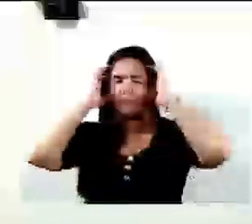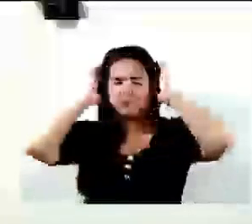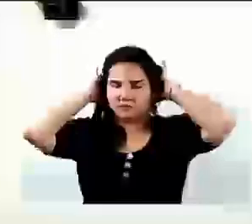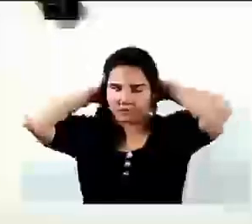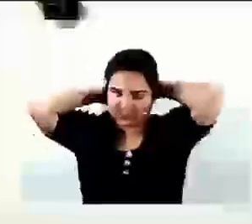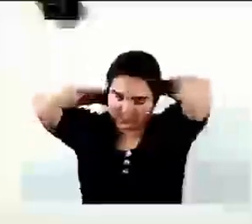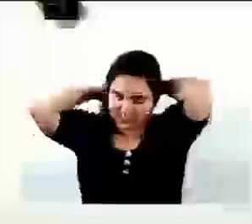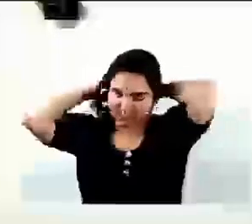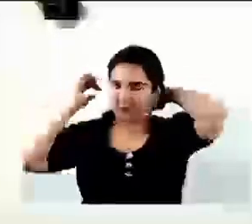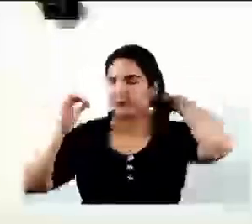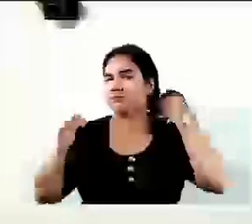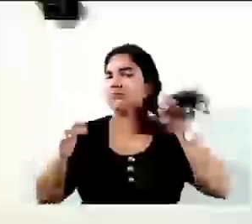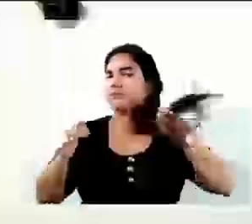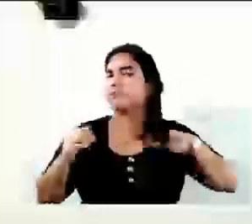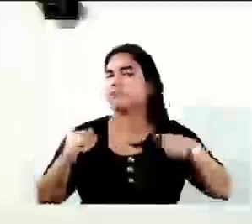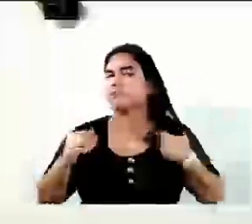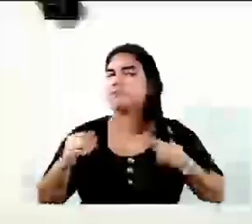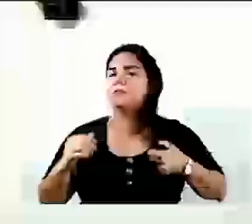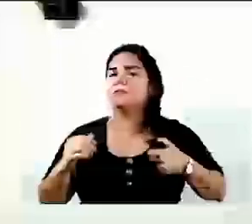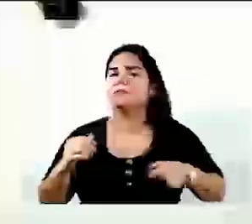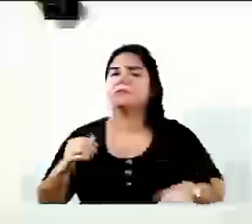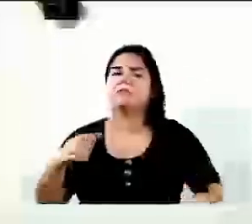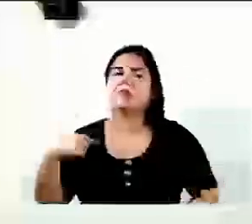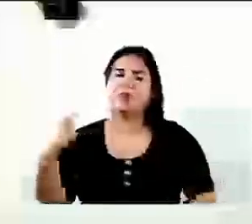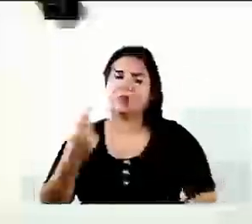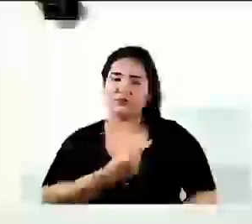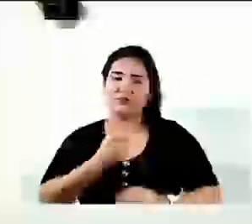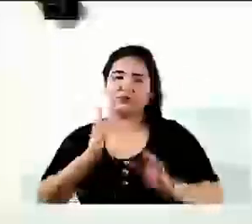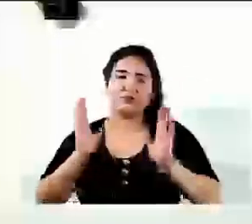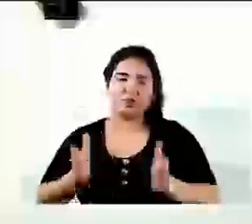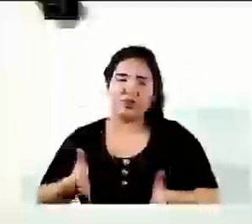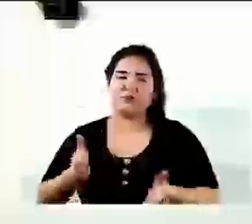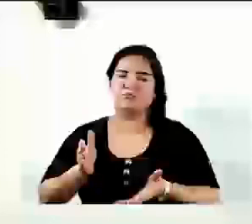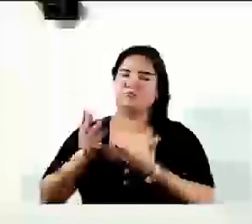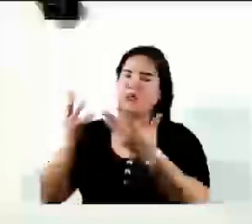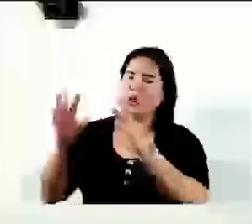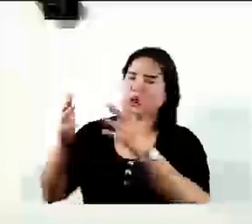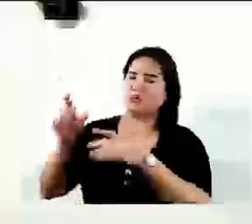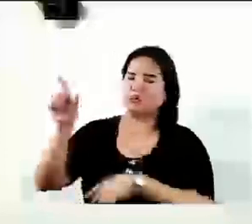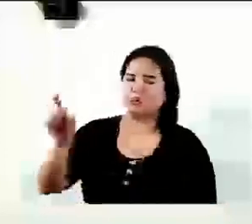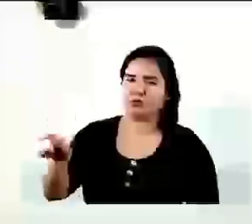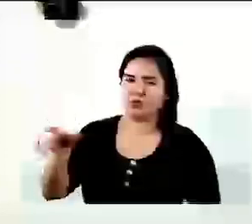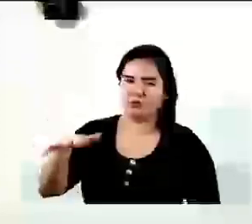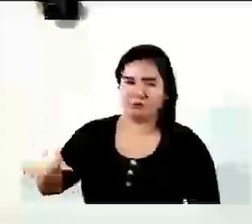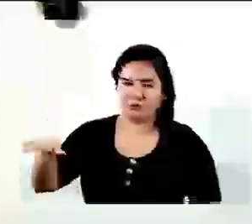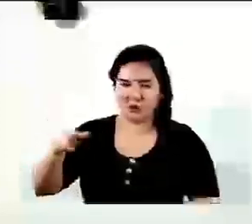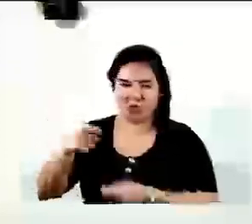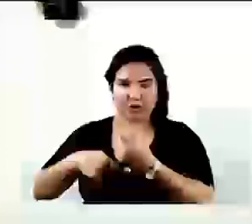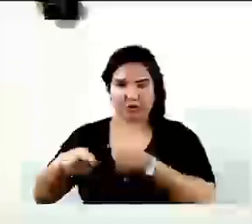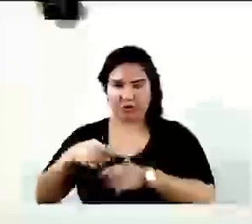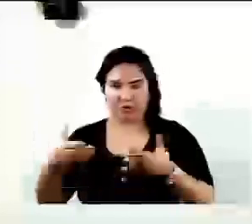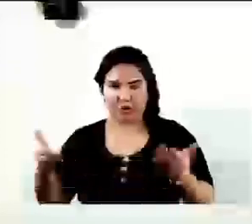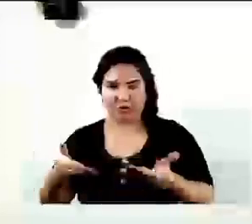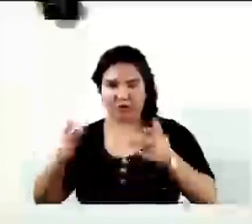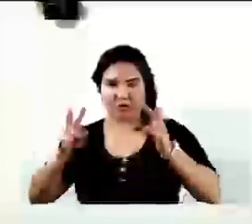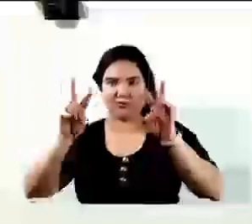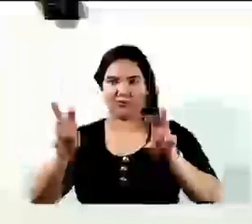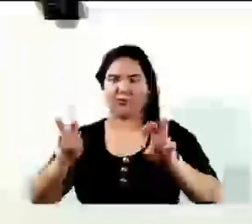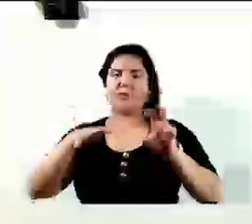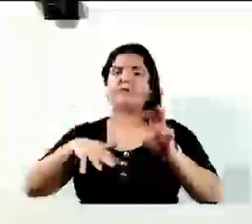É até... a gente está... Já cansei de elogiar aqui a gestão atual sobre a educação,